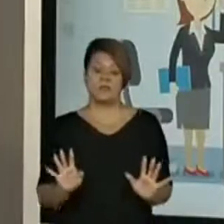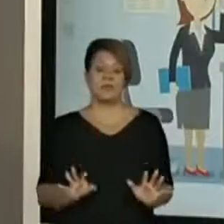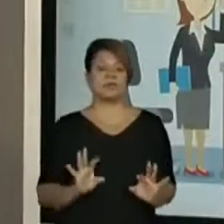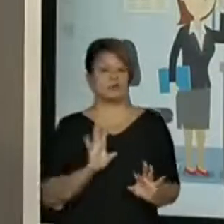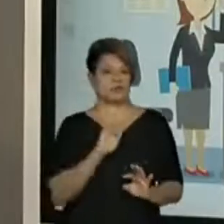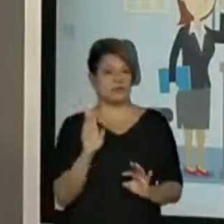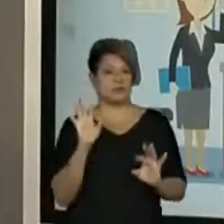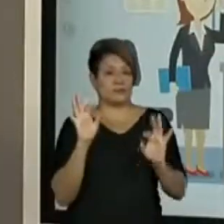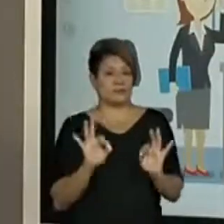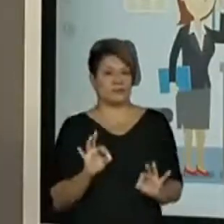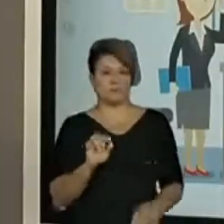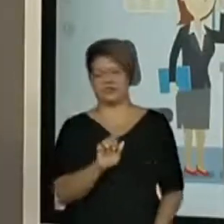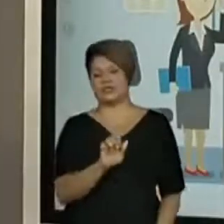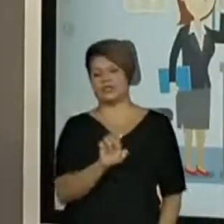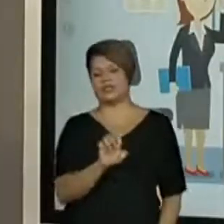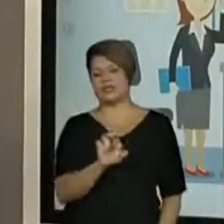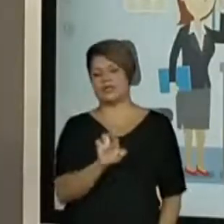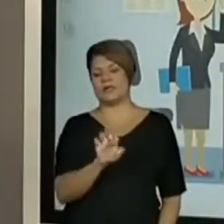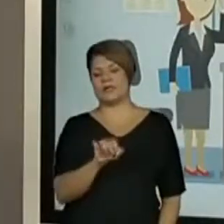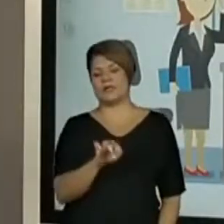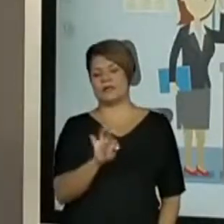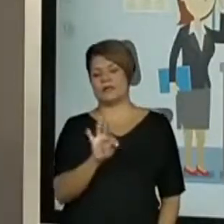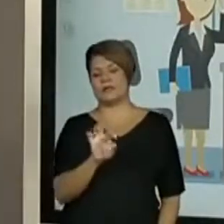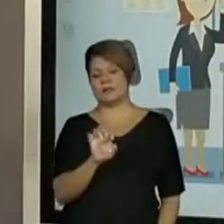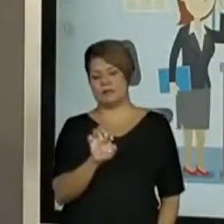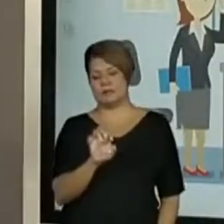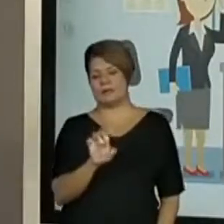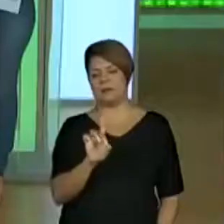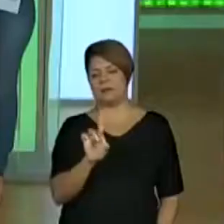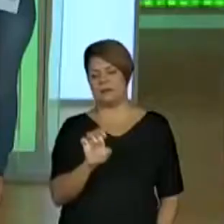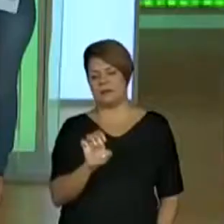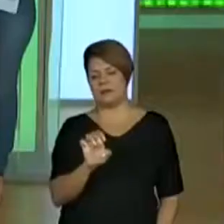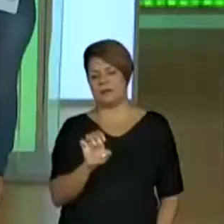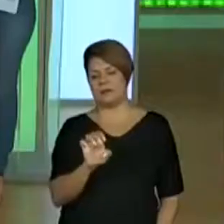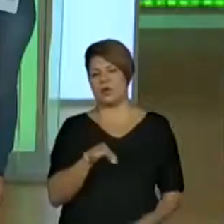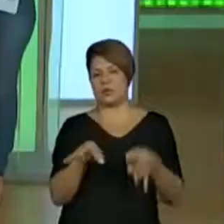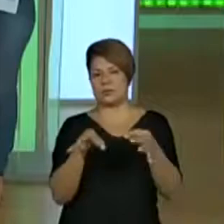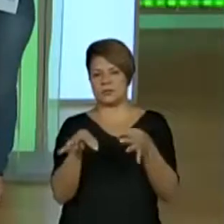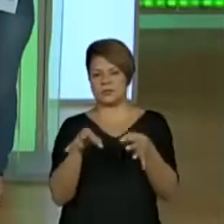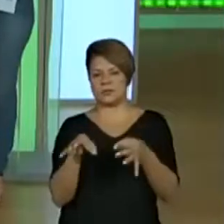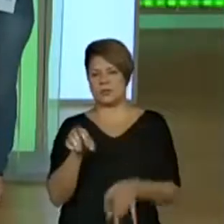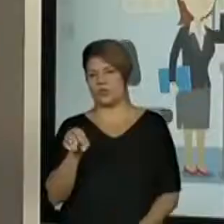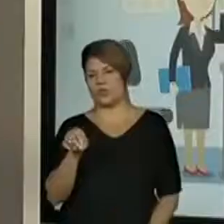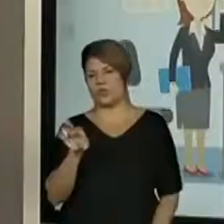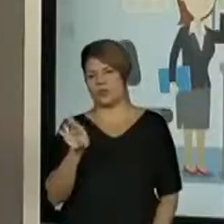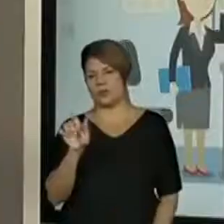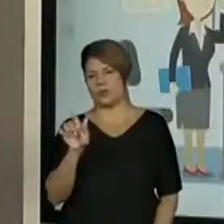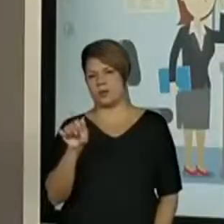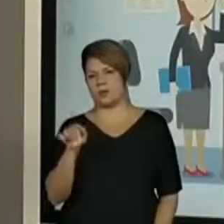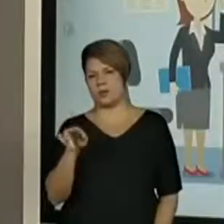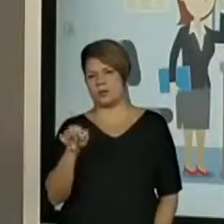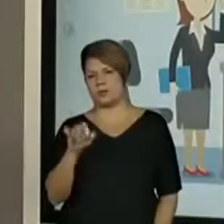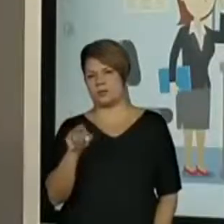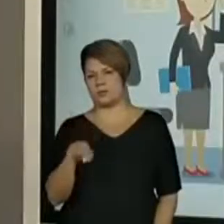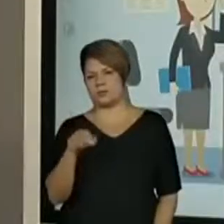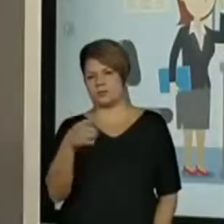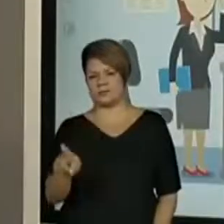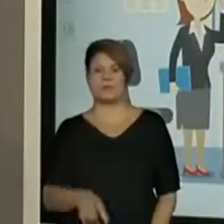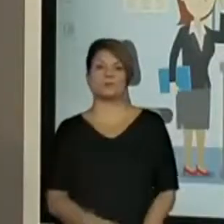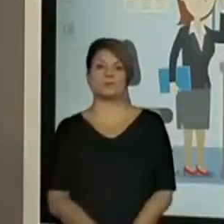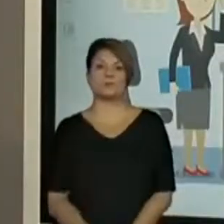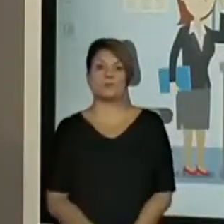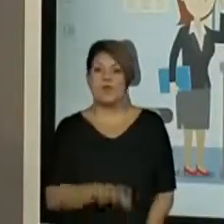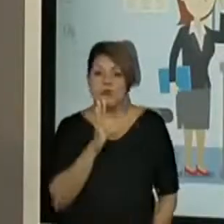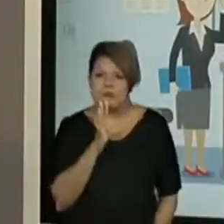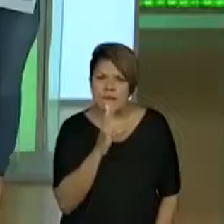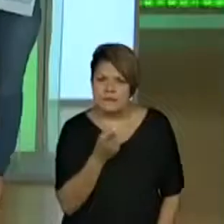certinho é gerente de organização. E aí, professora? Será que as crianças conhecem a gerente de organização da